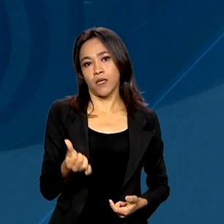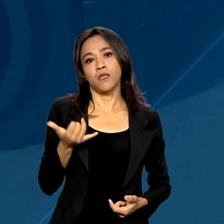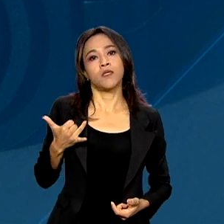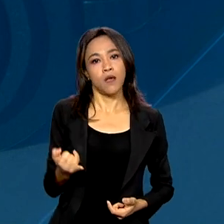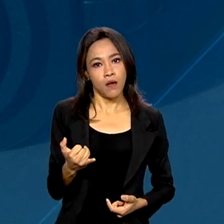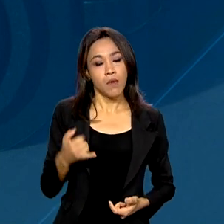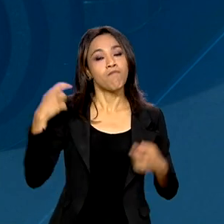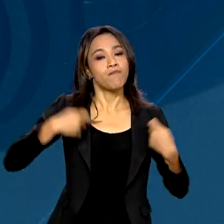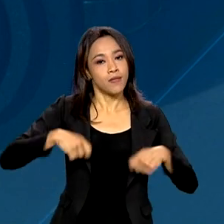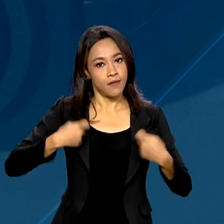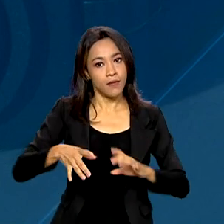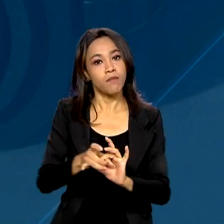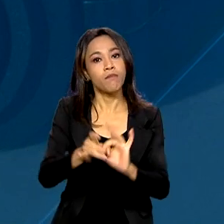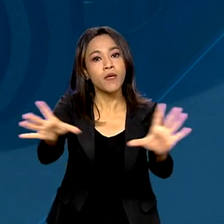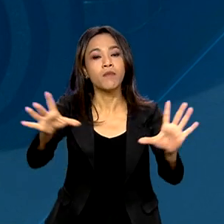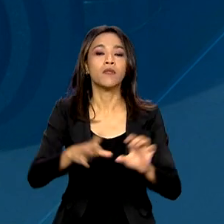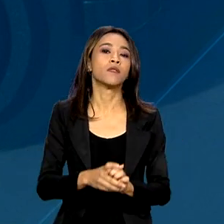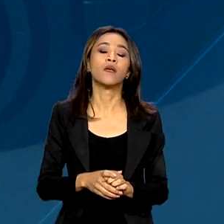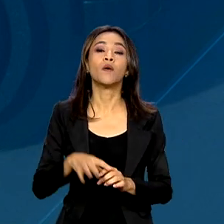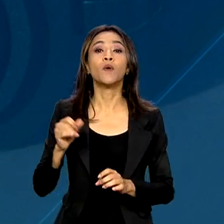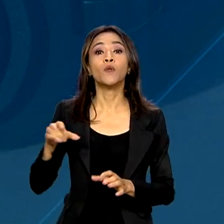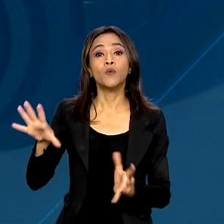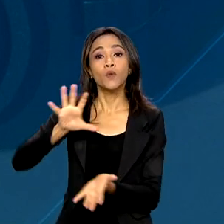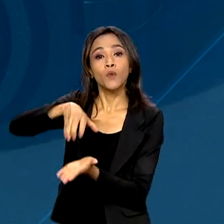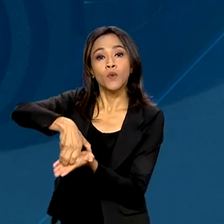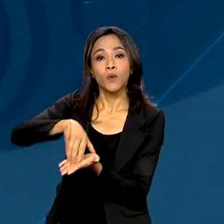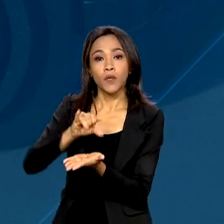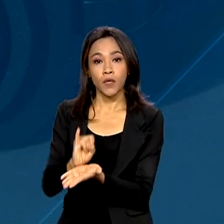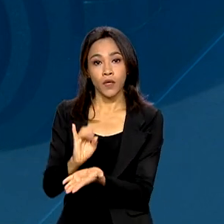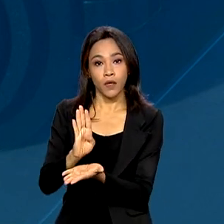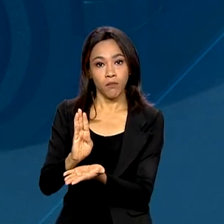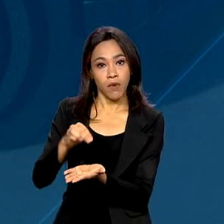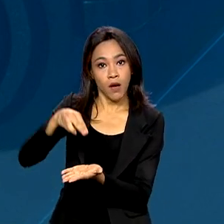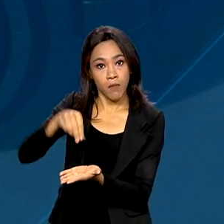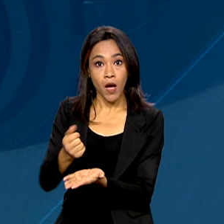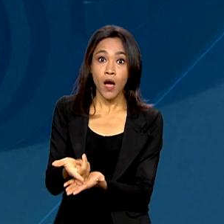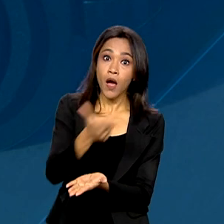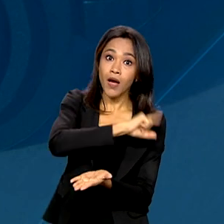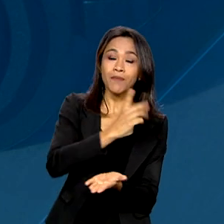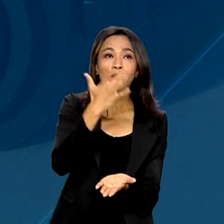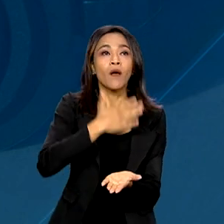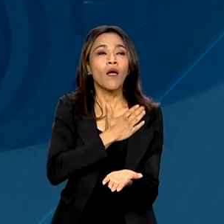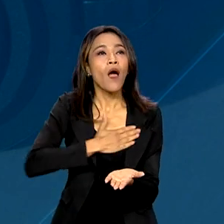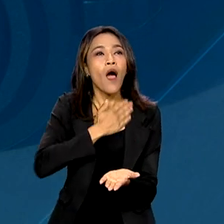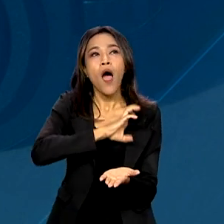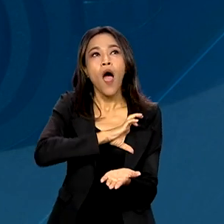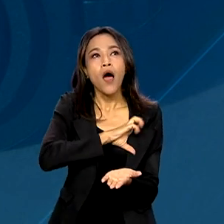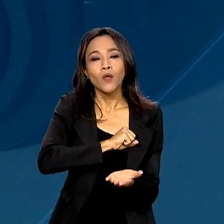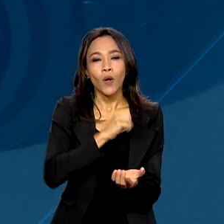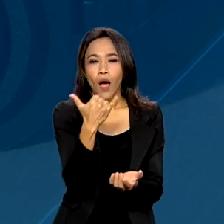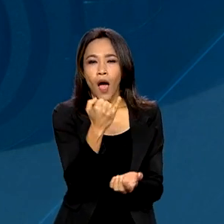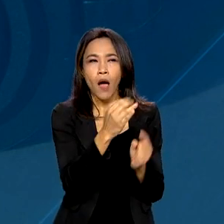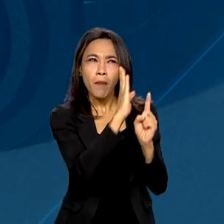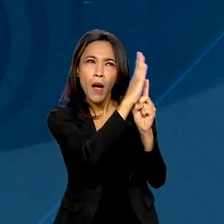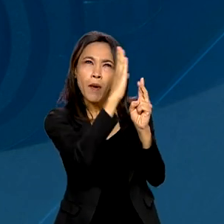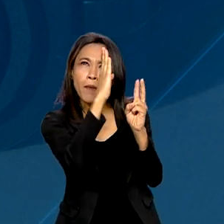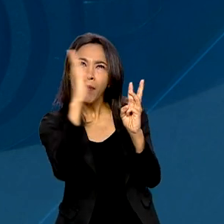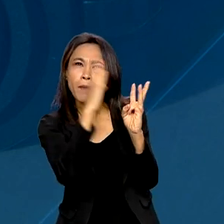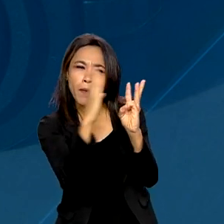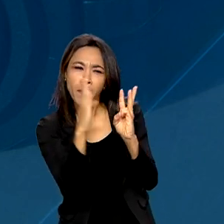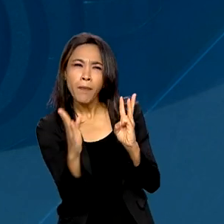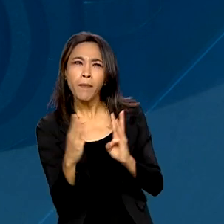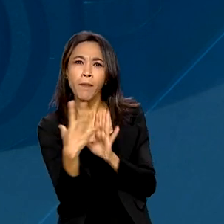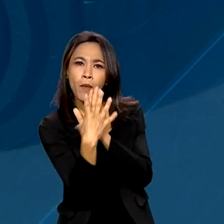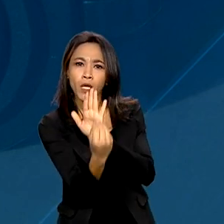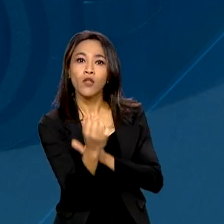precisar de autorização do IBAMA. Já os colecionadores, que antes podiam ter cinco armas de cada modelo, vão poder